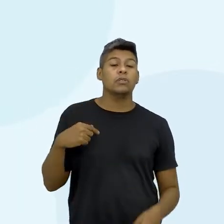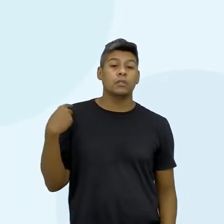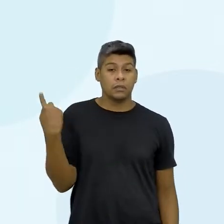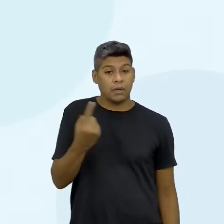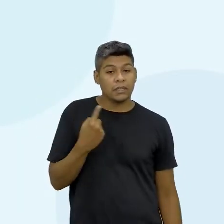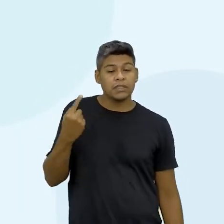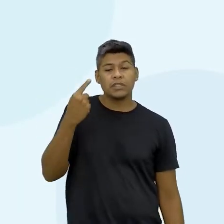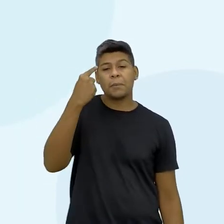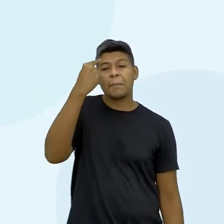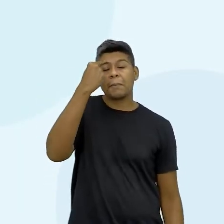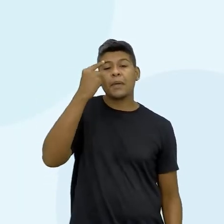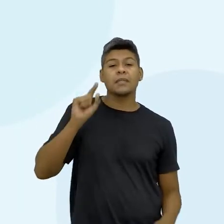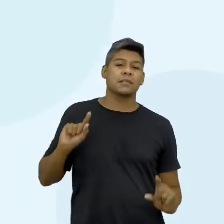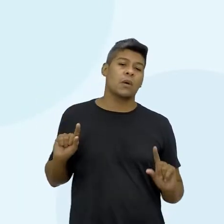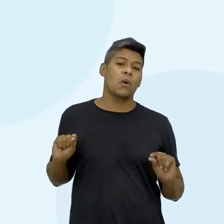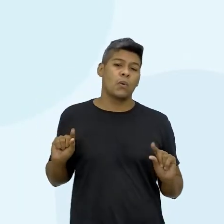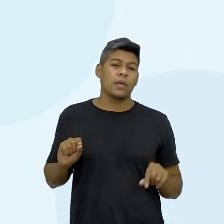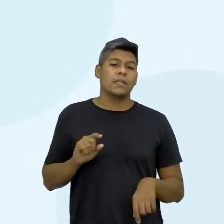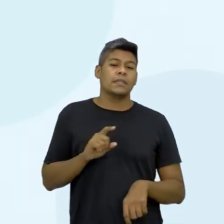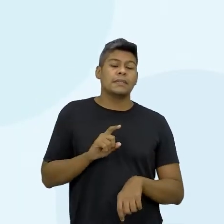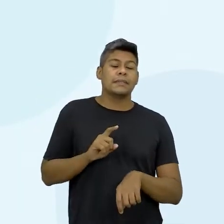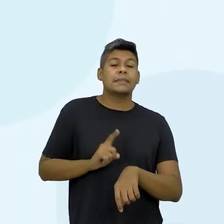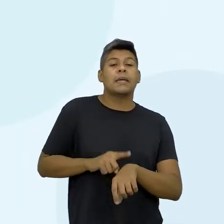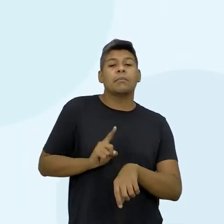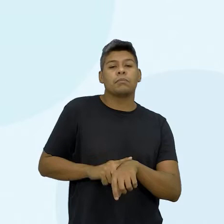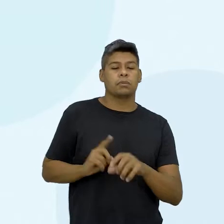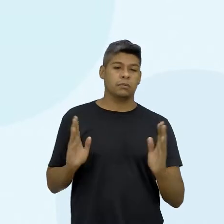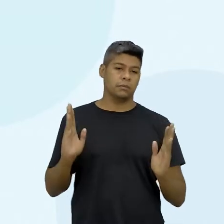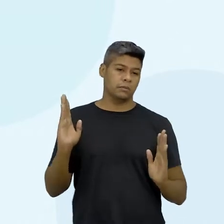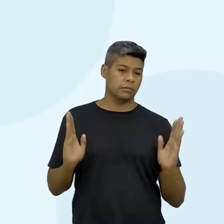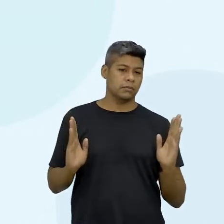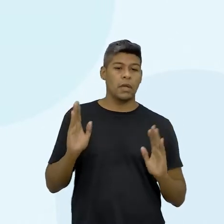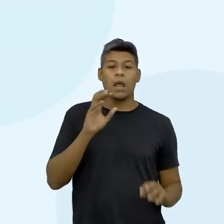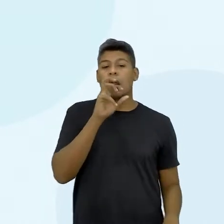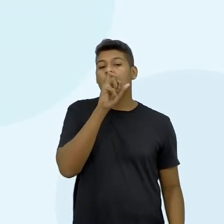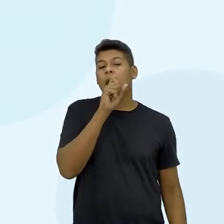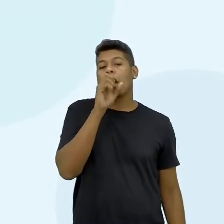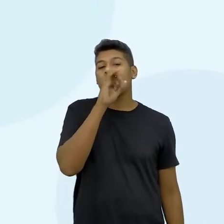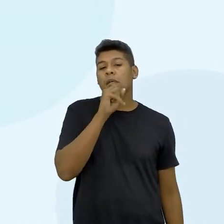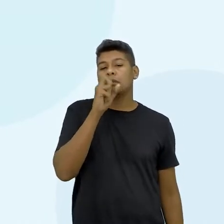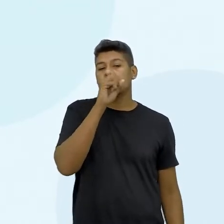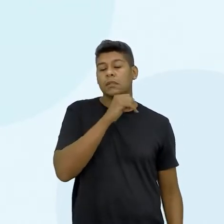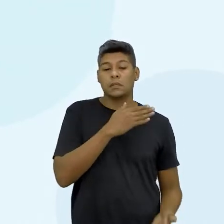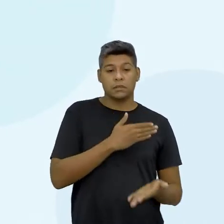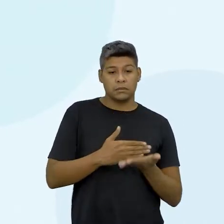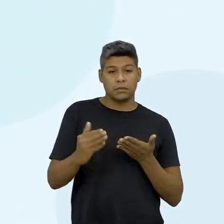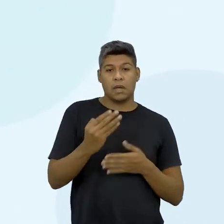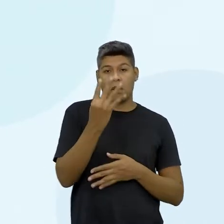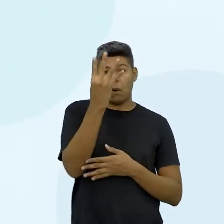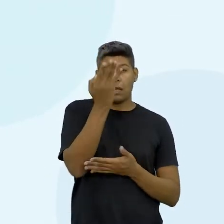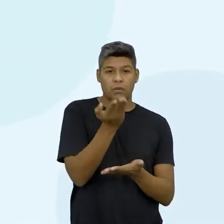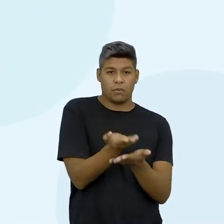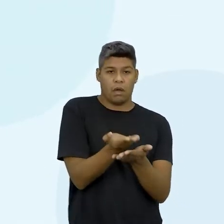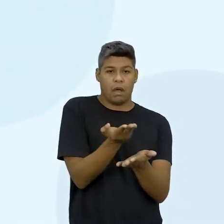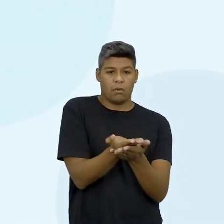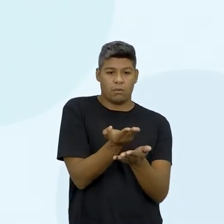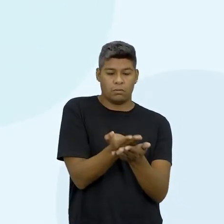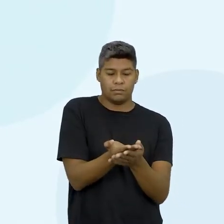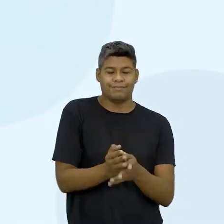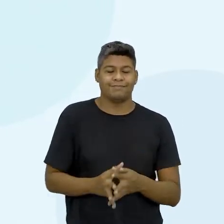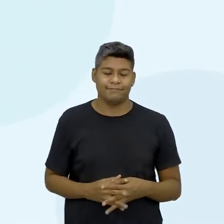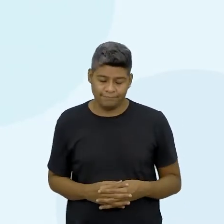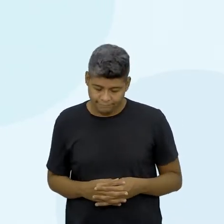ó, pensando na linha do tempo, na ilustração, o bloquinho laranja, introdução 4 aulas. Nessa